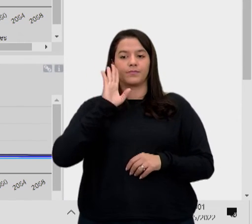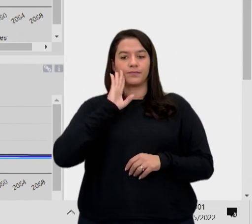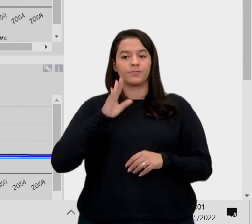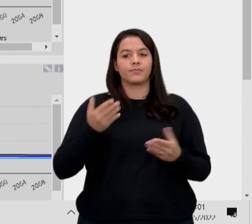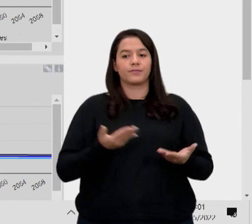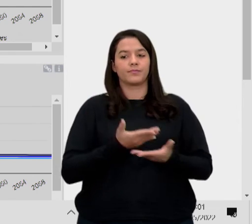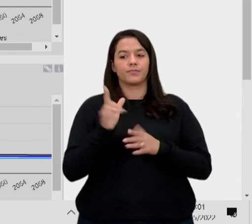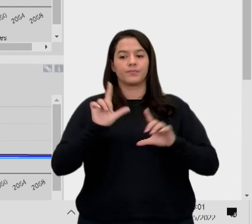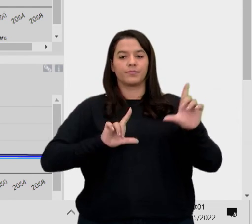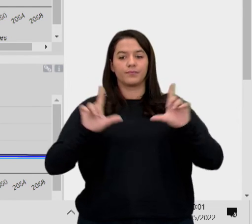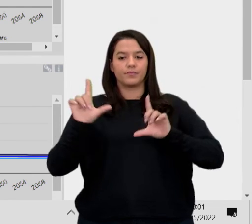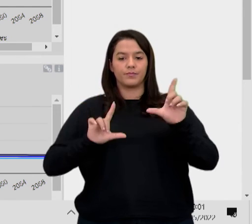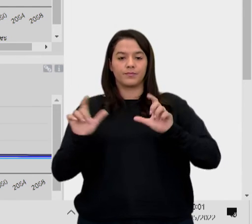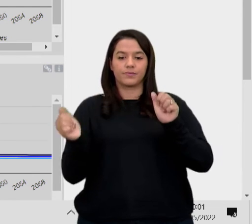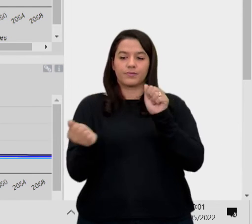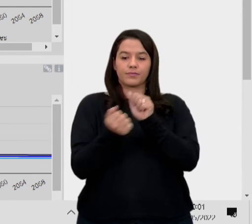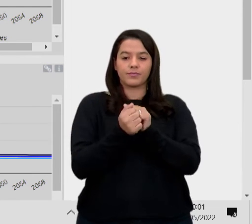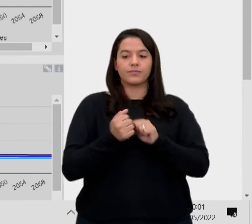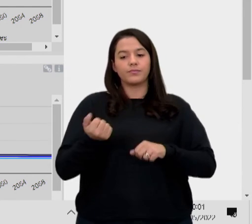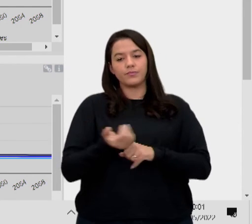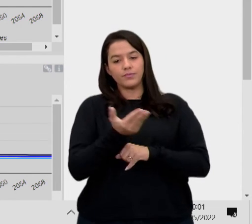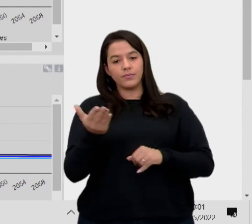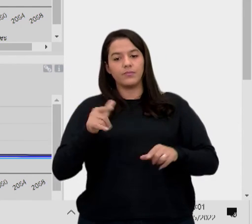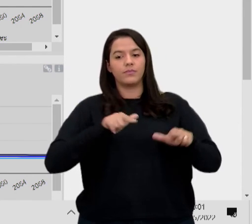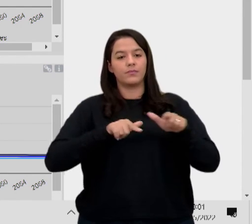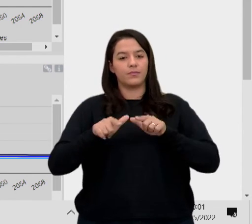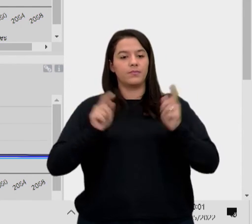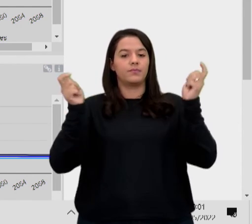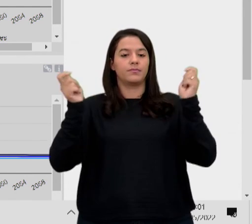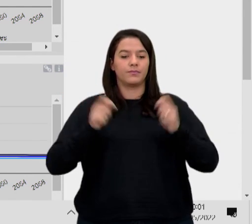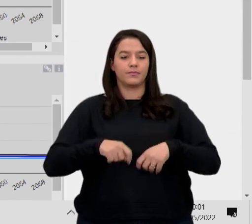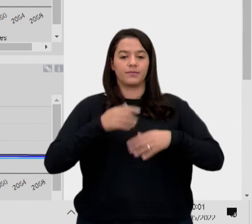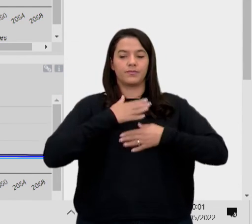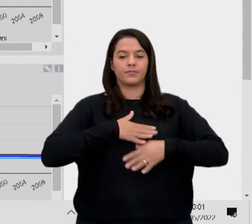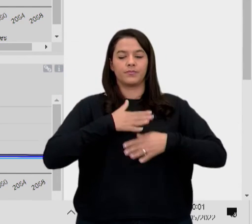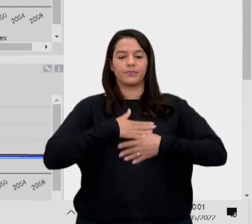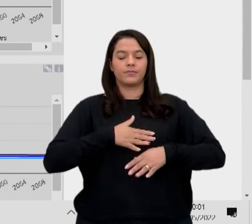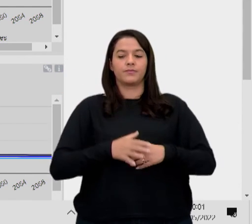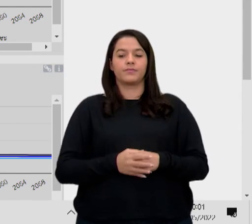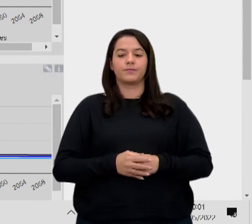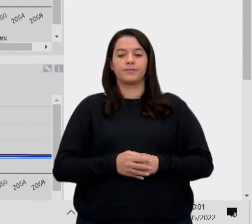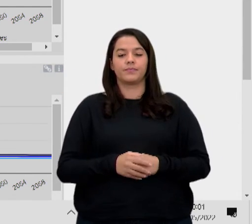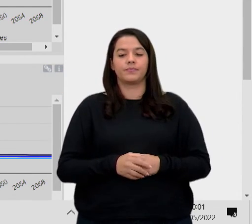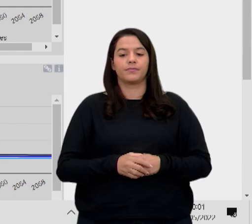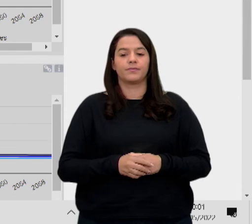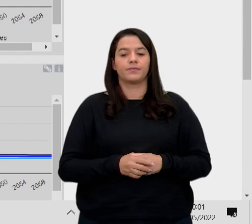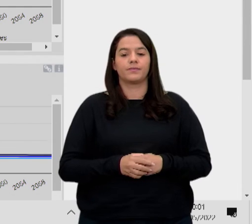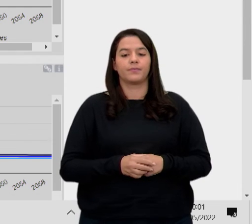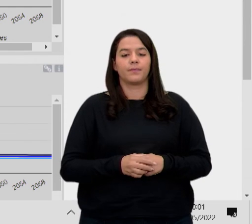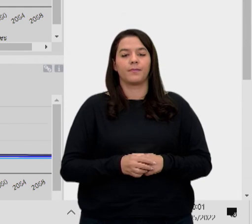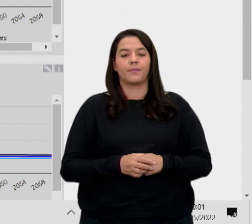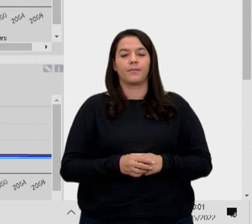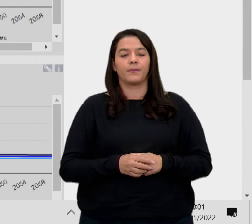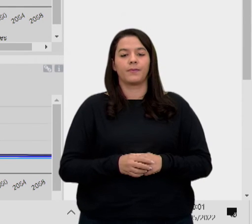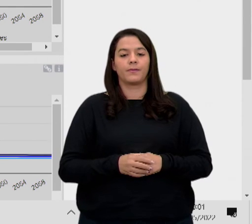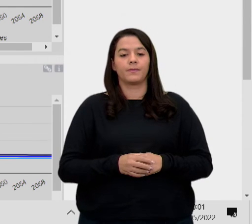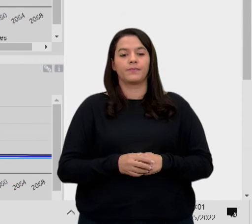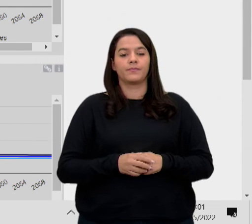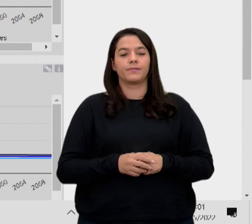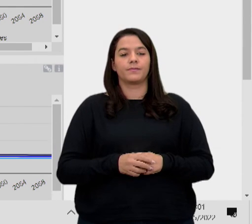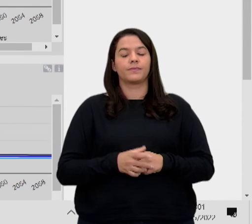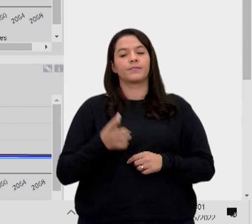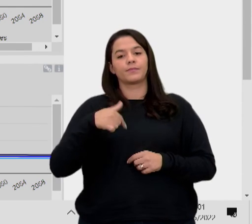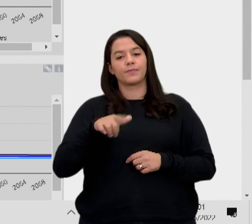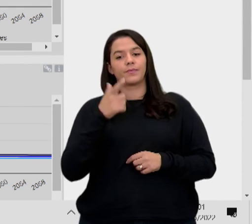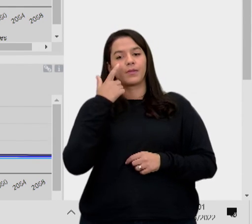com esse site aí. Então vocês podem trabalhar tranquilo. Pode voltar aqui pra mim, por gentileza. Tá certo? E aí a gente vai ver